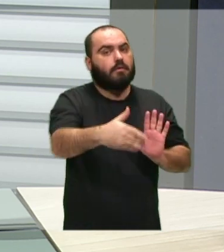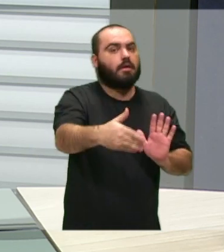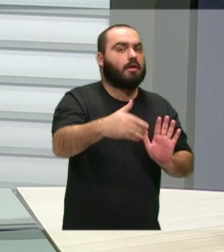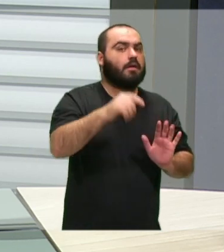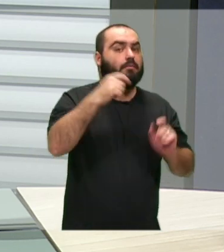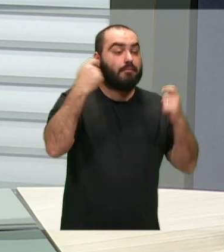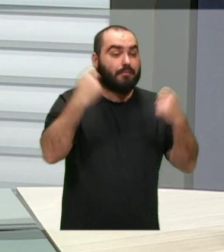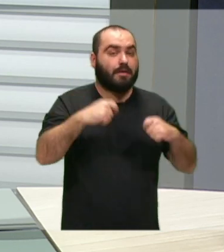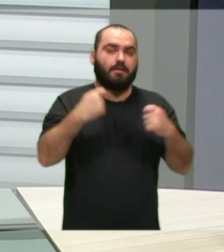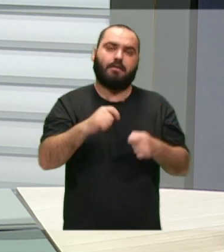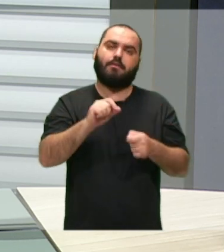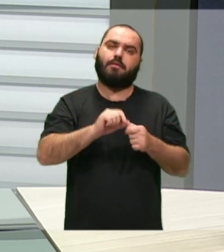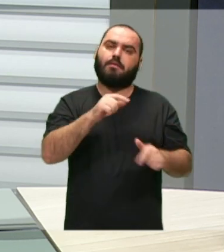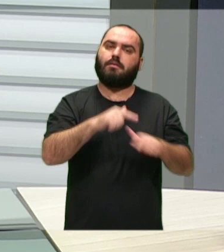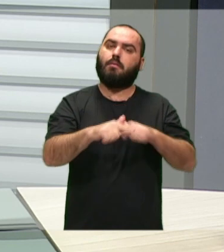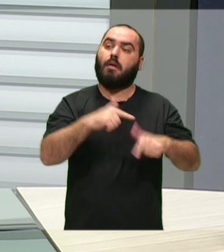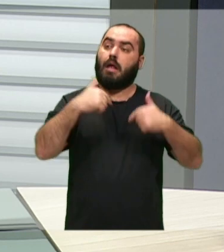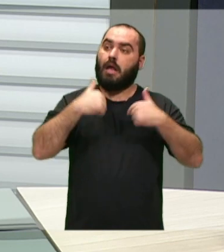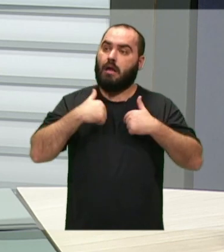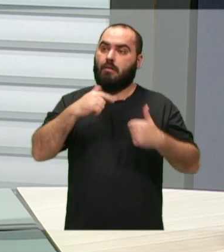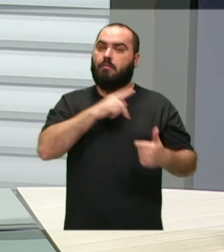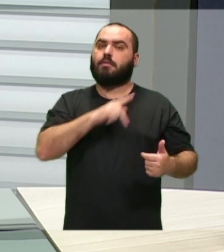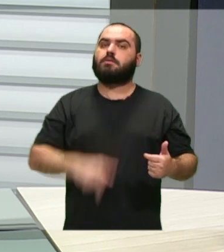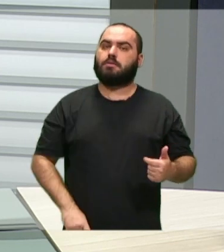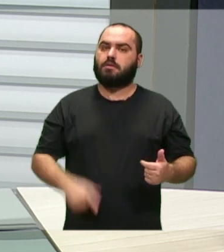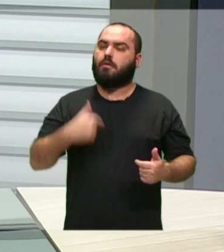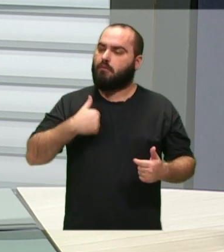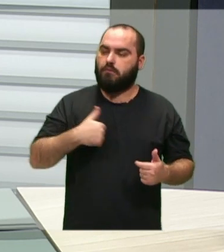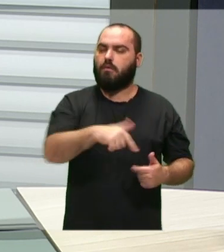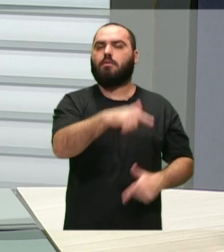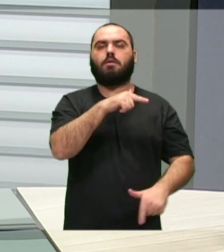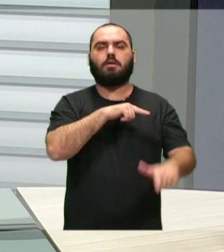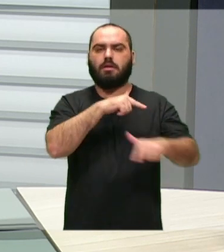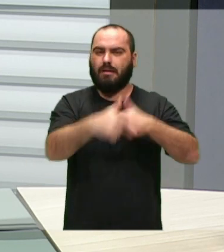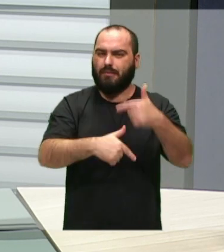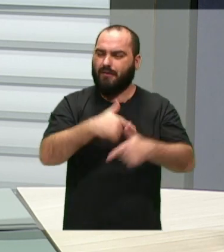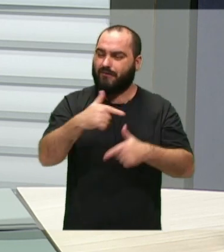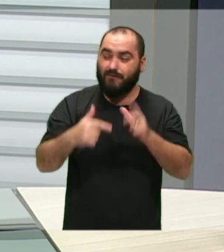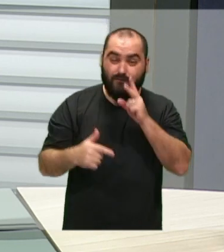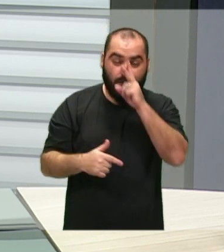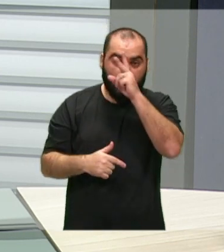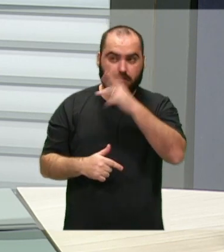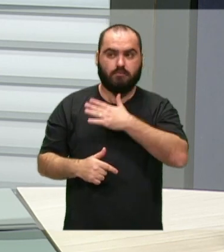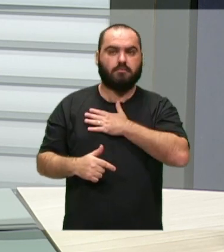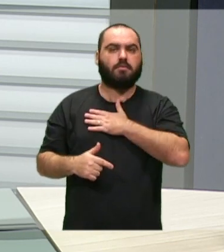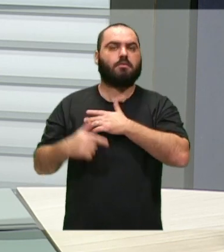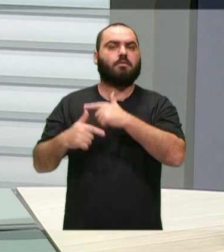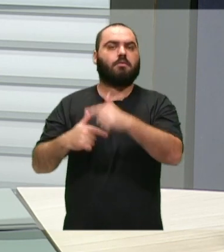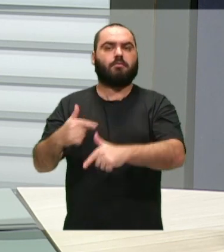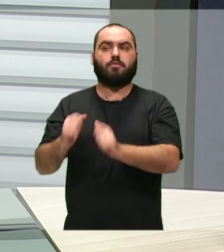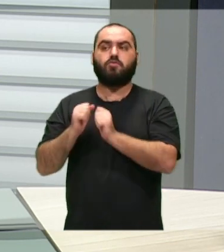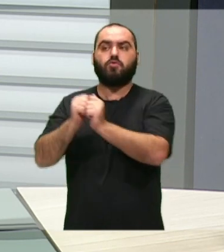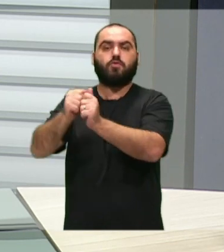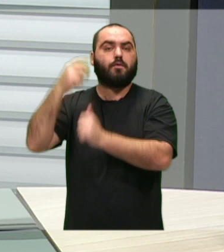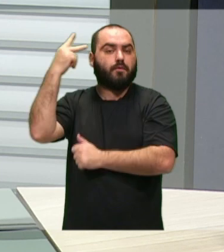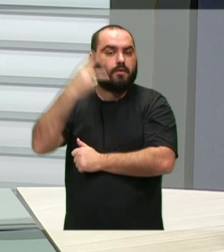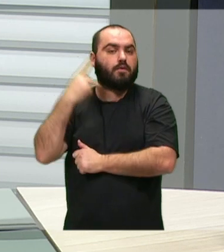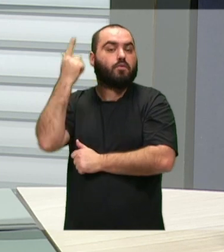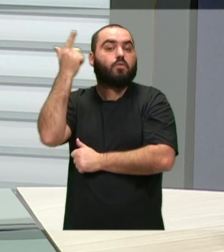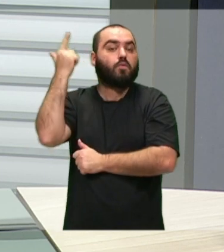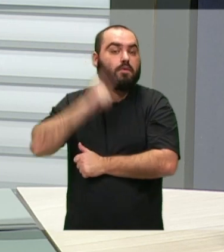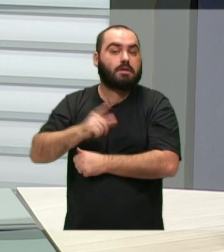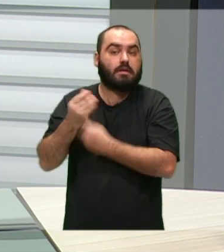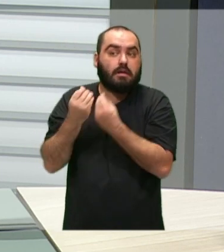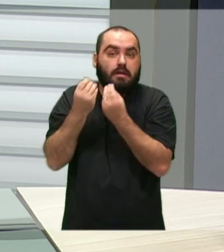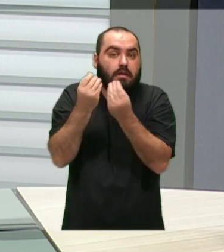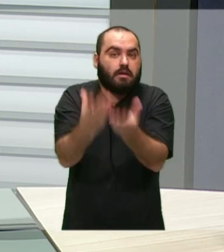preciso fazer algo e eu, enquanto presidente, vou ter isso como bandeira constante no nosso mandato, com os demais vereadores, para de fato a gente entregar à